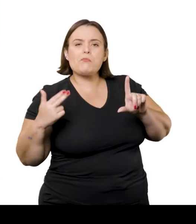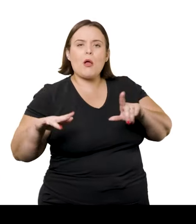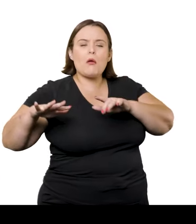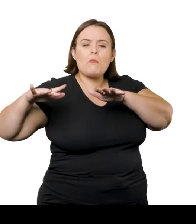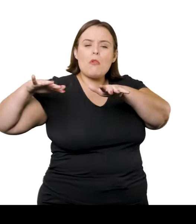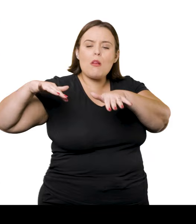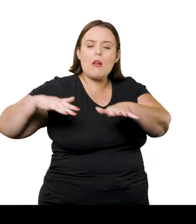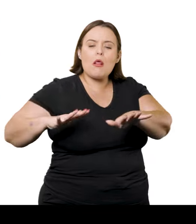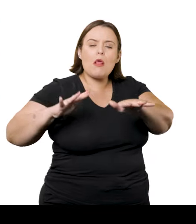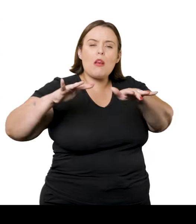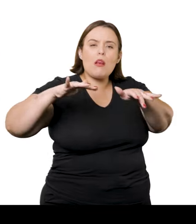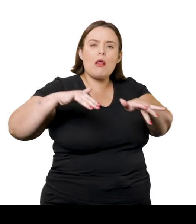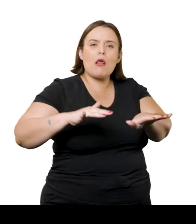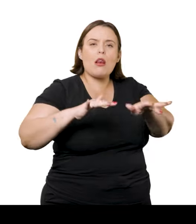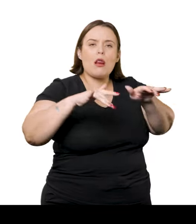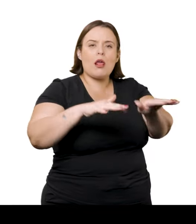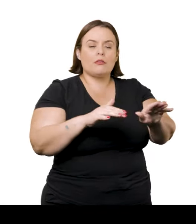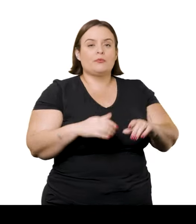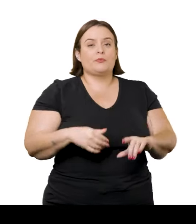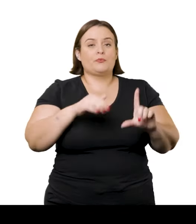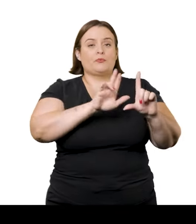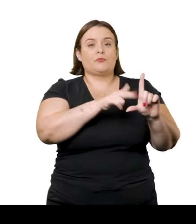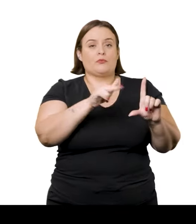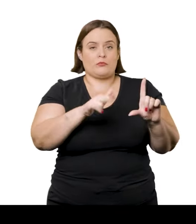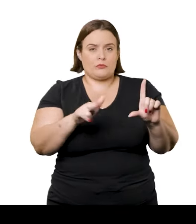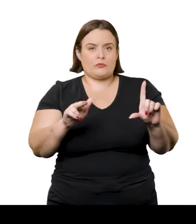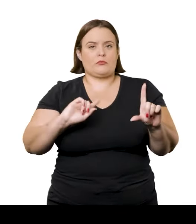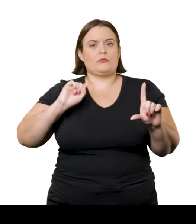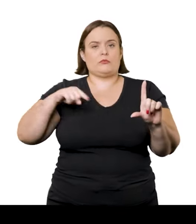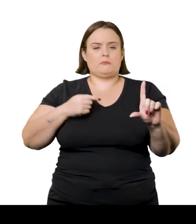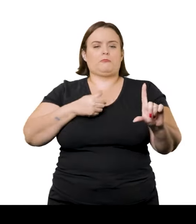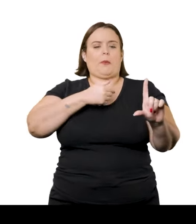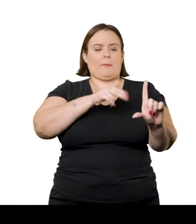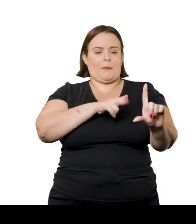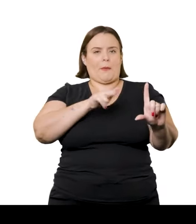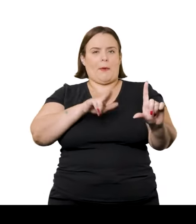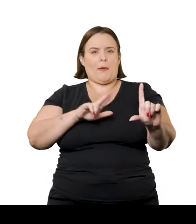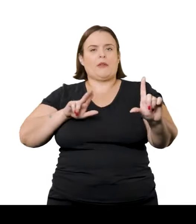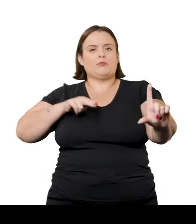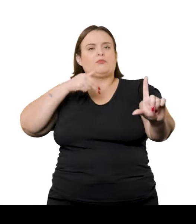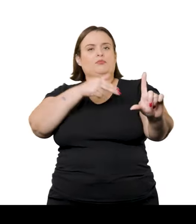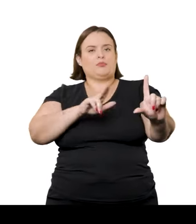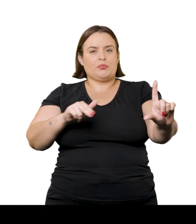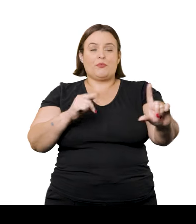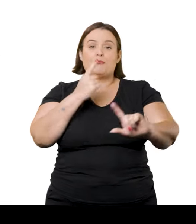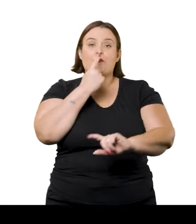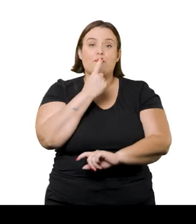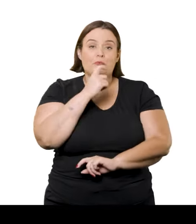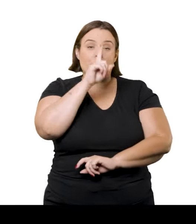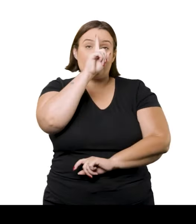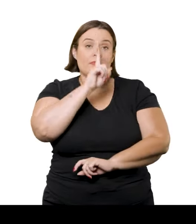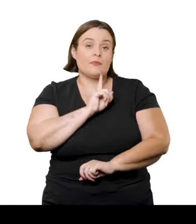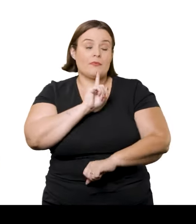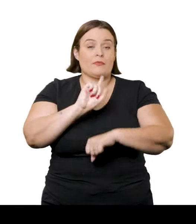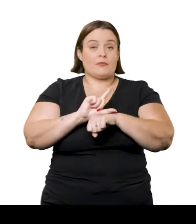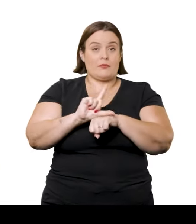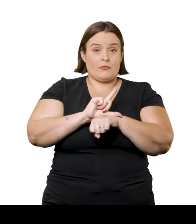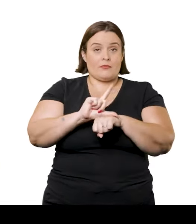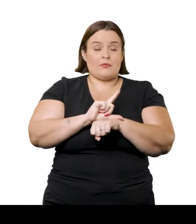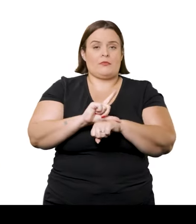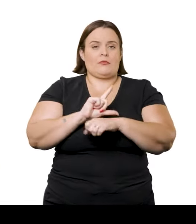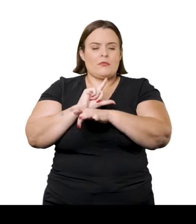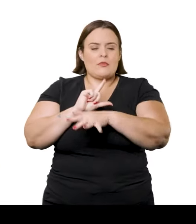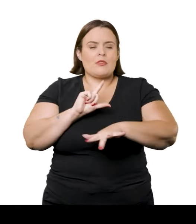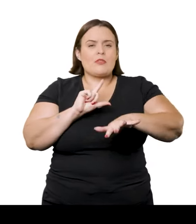fluxo visível da correnteza. Com a sobreposição de pinceladas, os traços em vermelho, amarelo e lilás,